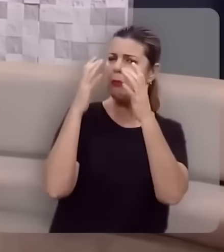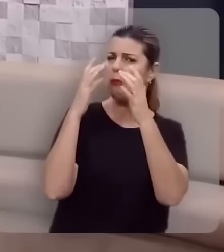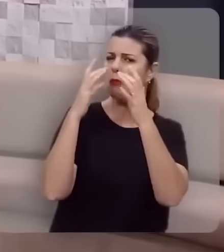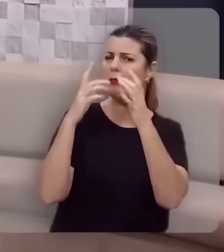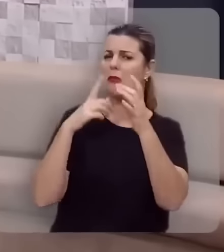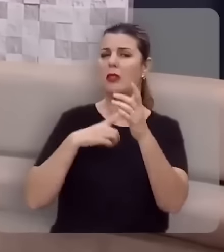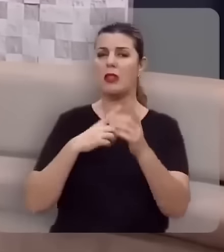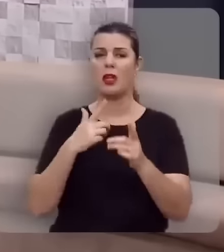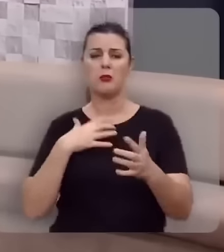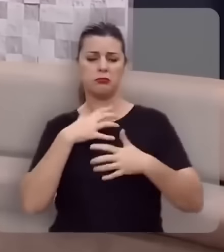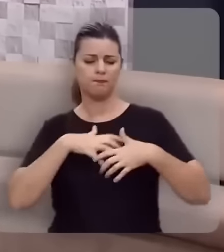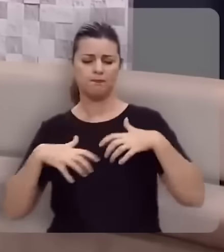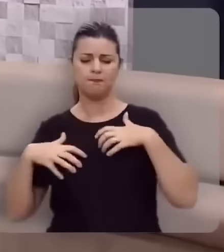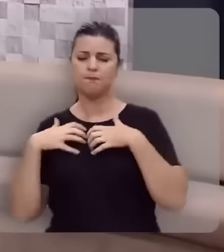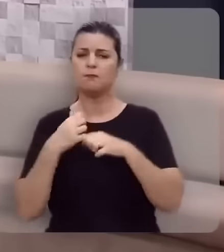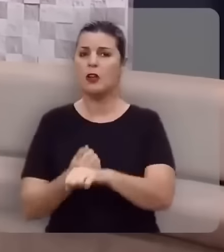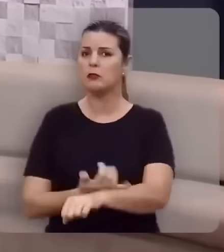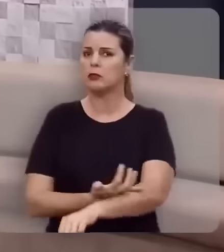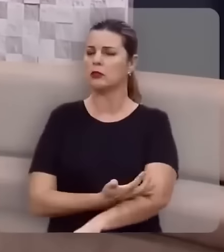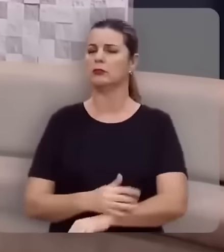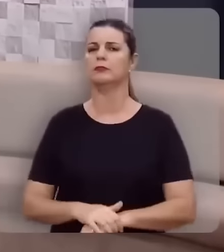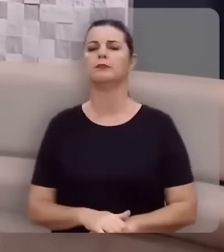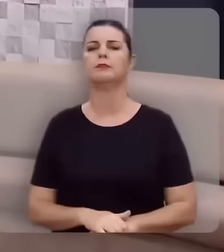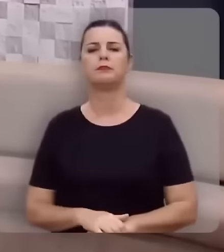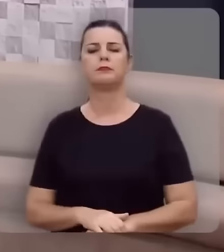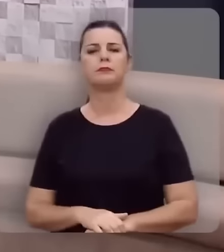estavam perturbados emocionalmente.